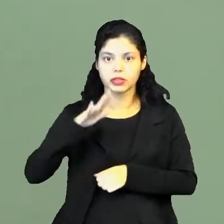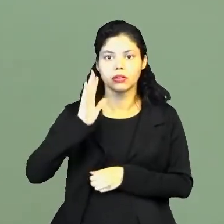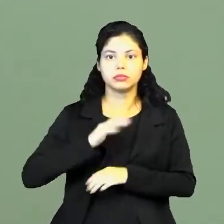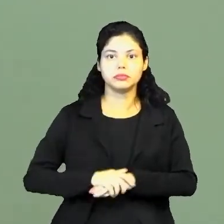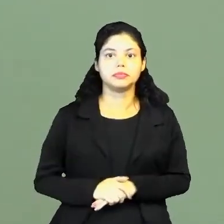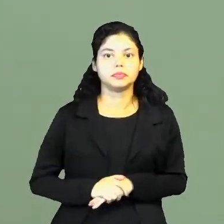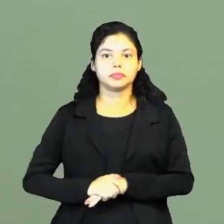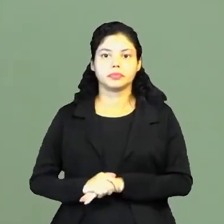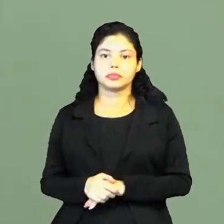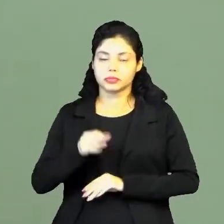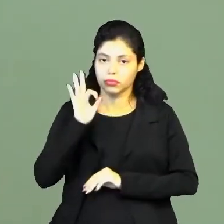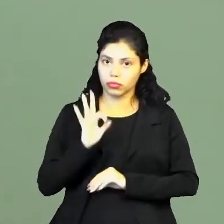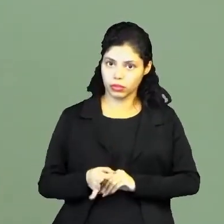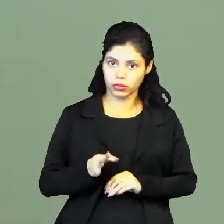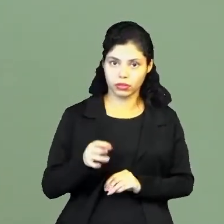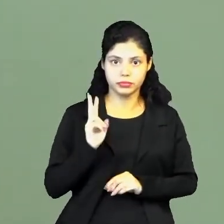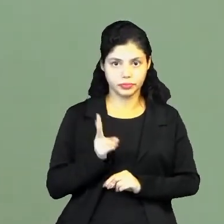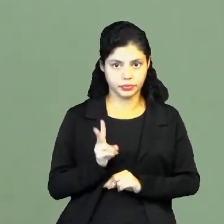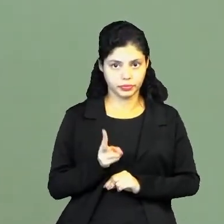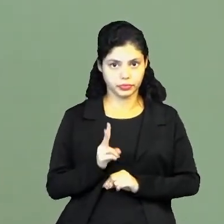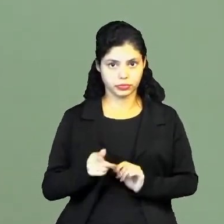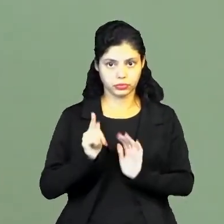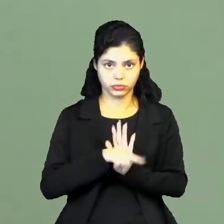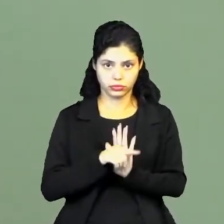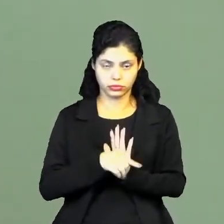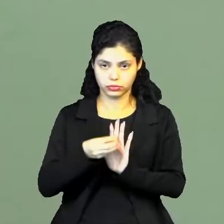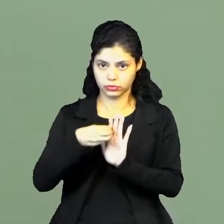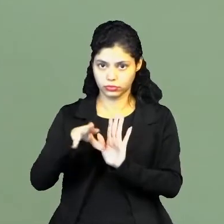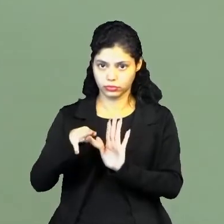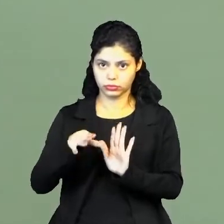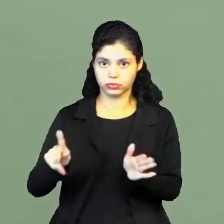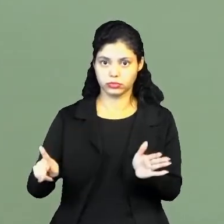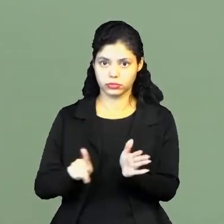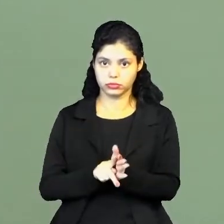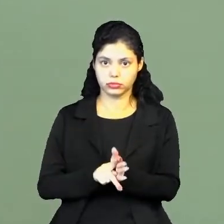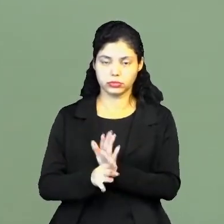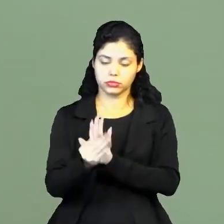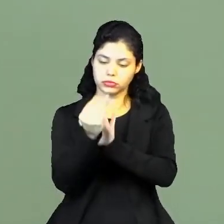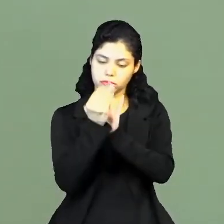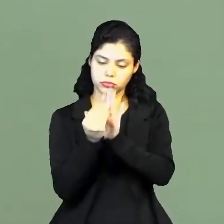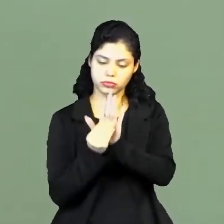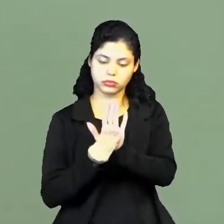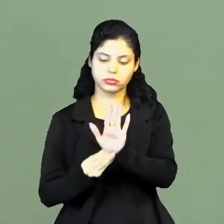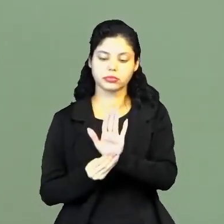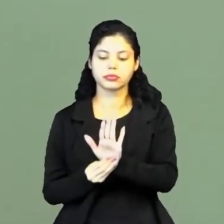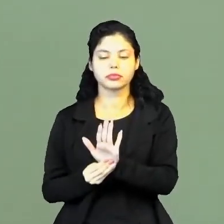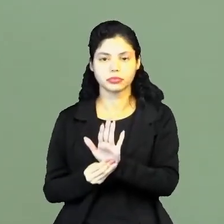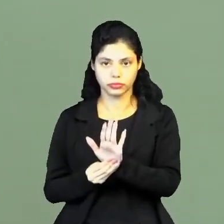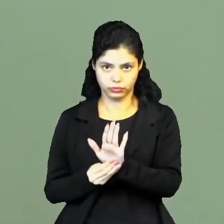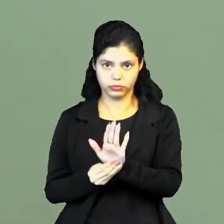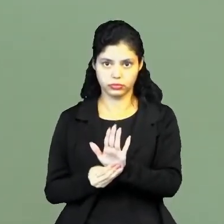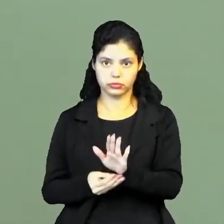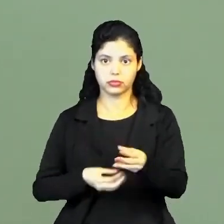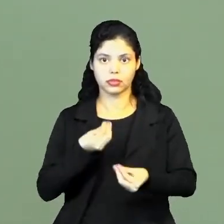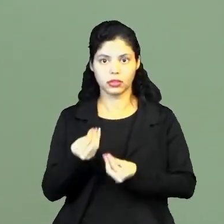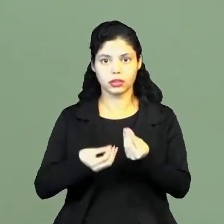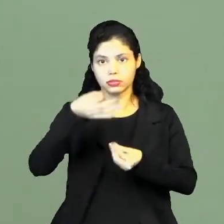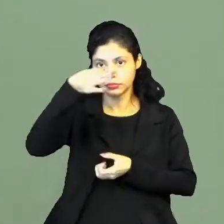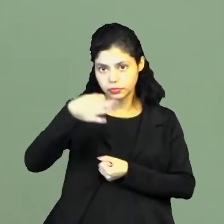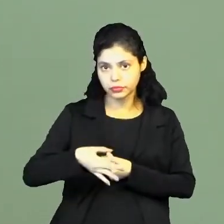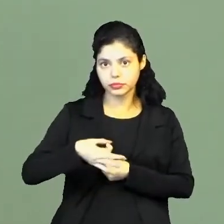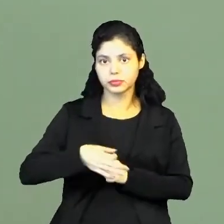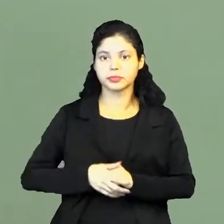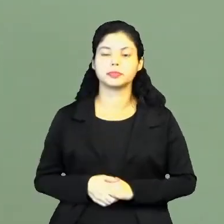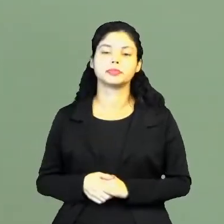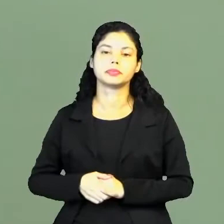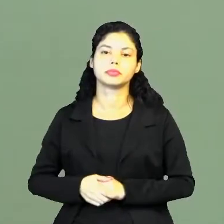né? Mas o certo mesmo do gênero é você transmitir os fatos, né? Ou transmitir os fatos da maneira verdadeira que